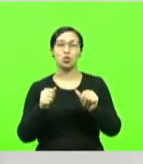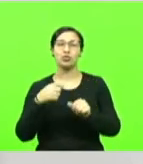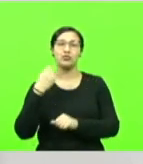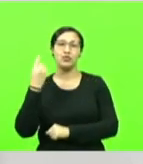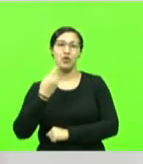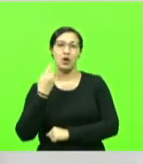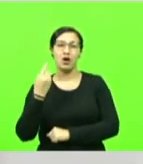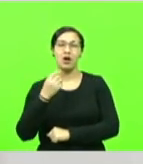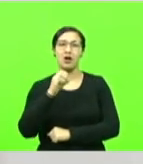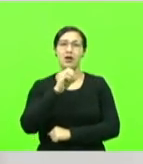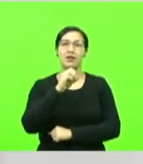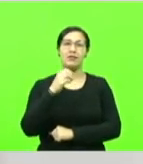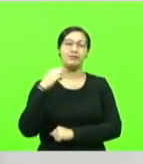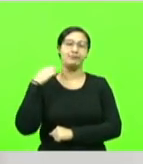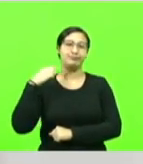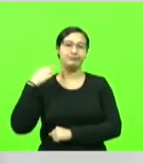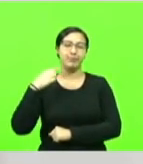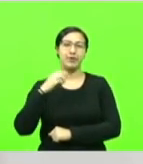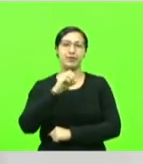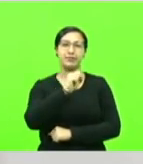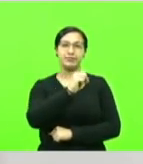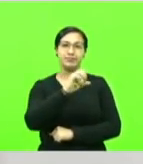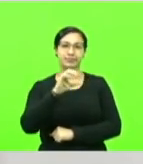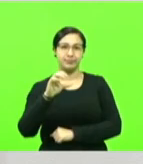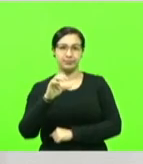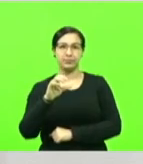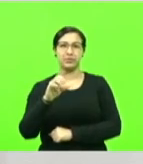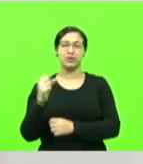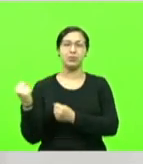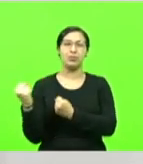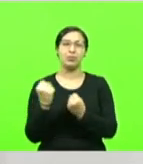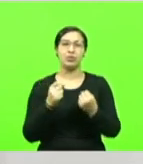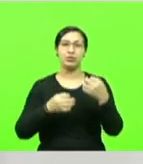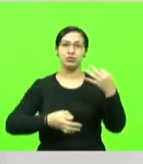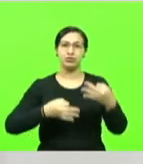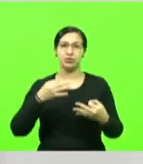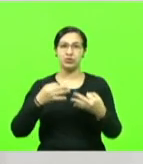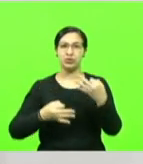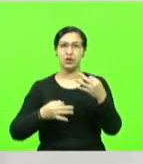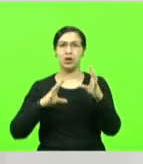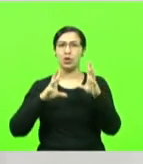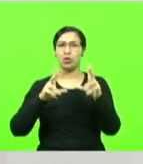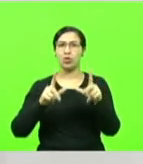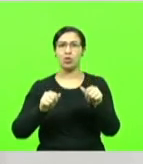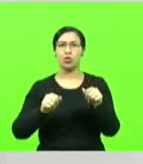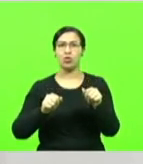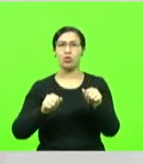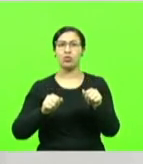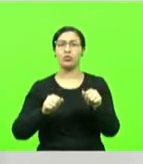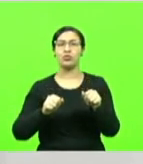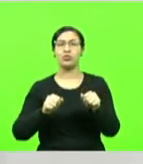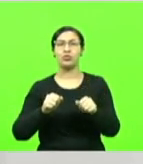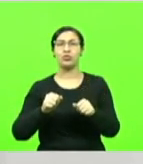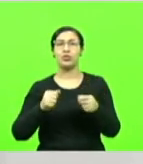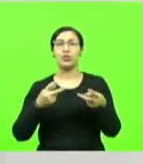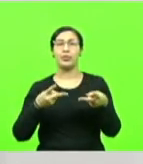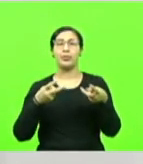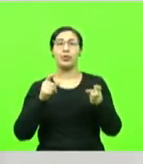todos do Poder Judiciário, todos com essa declaração. De que recuperou